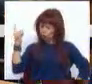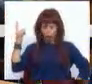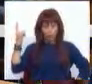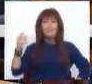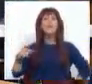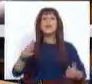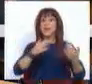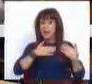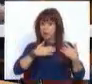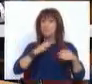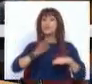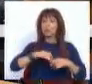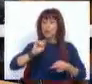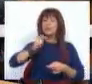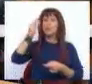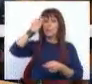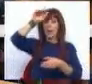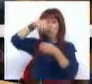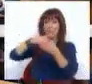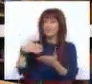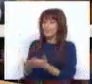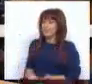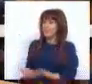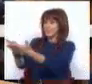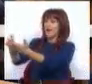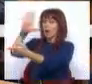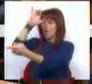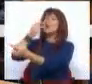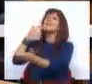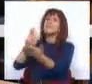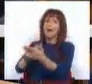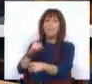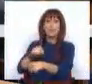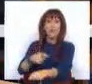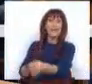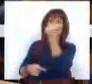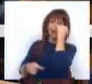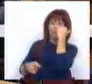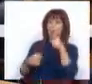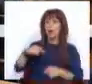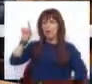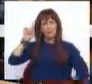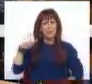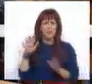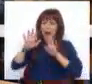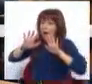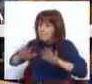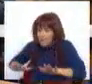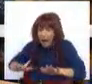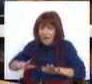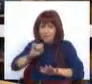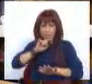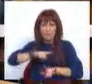É responsável pela nacionalização do BPN. É verdade, porque na altura era fundamental travar qualquer